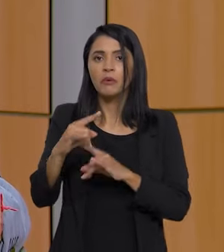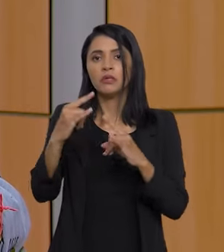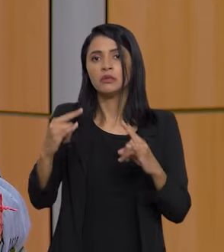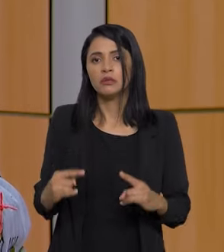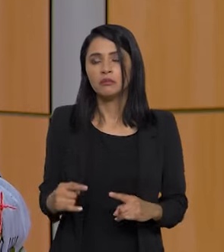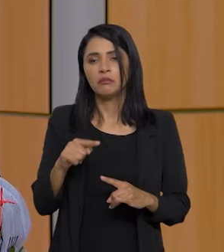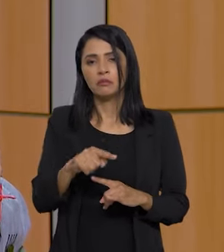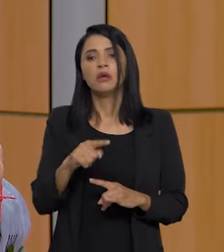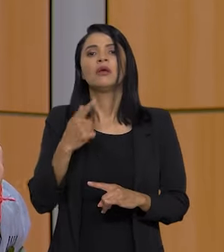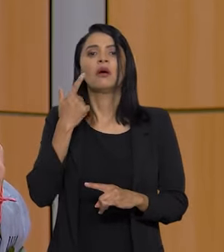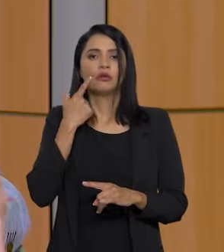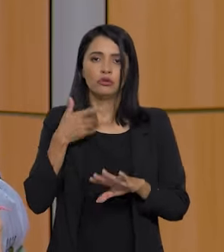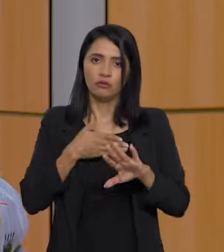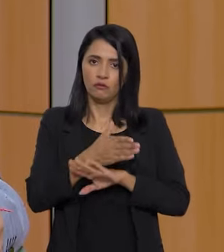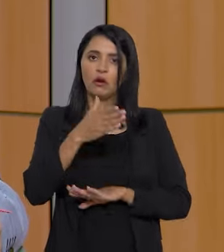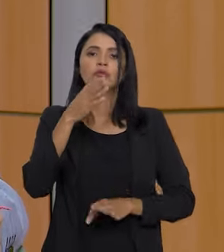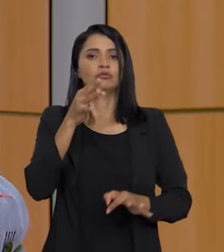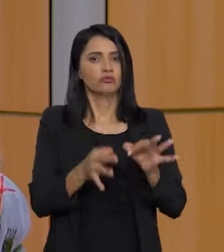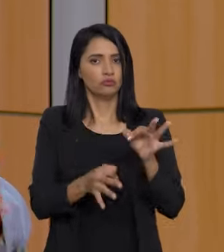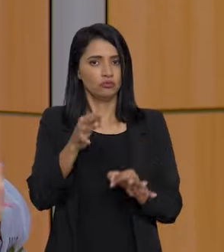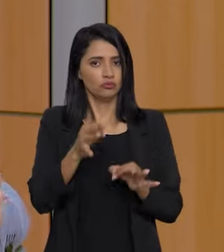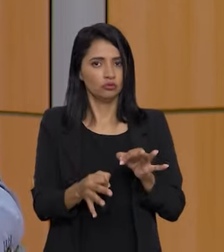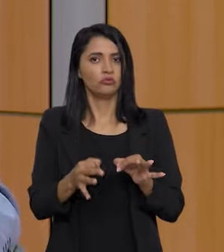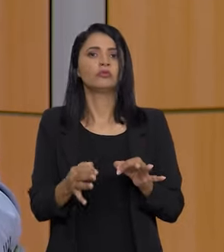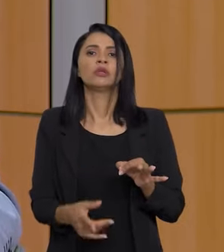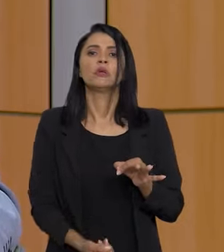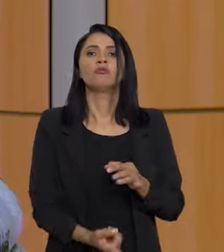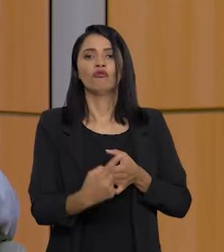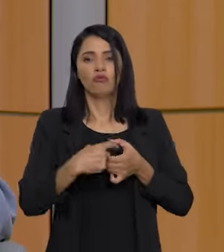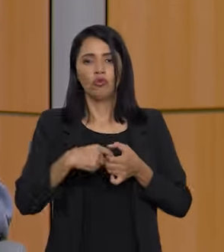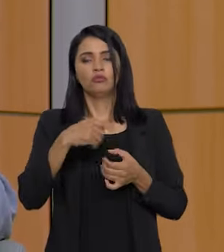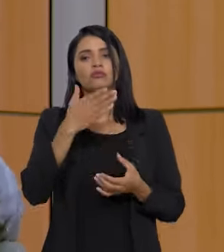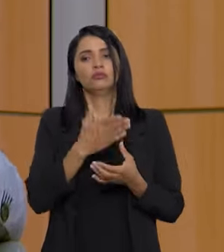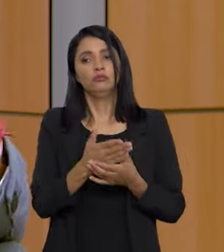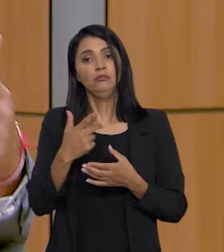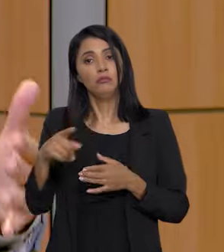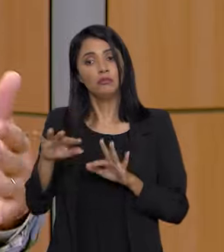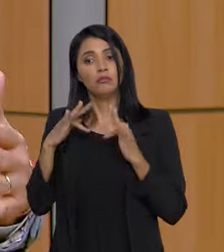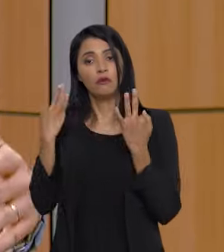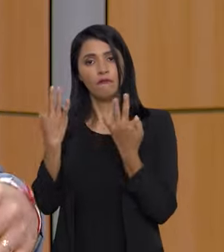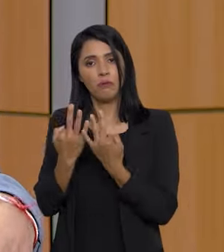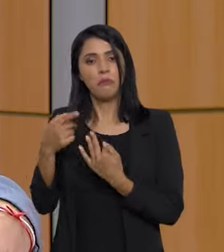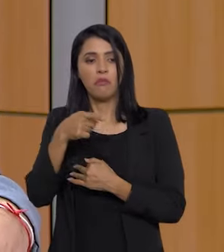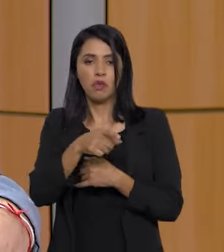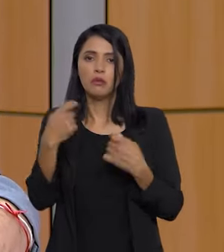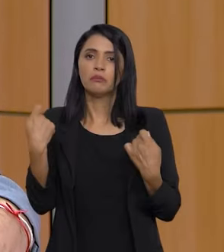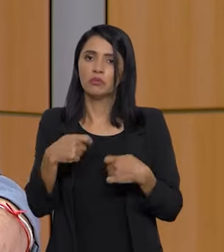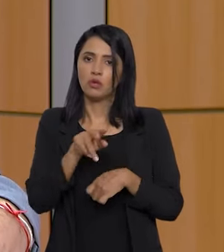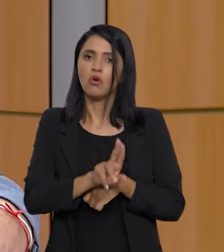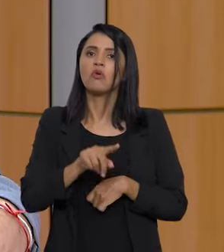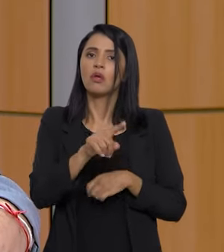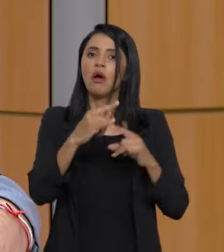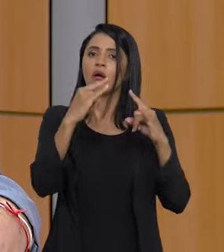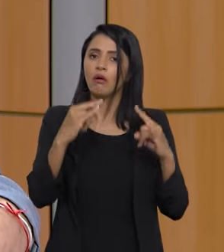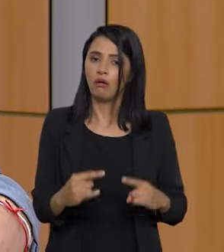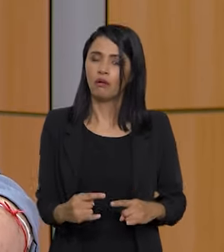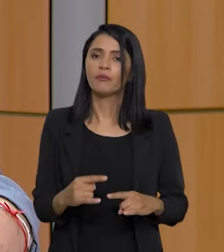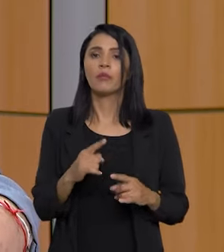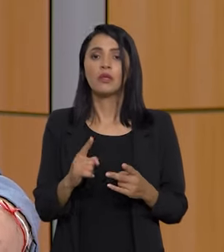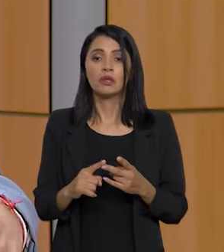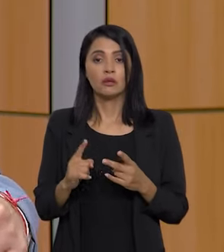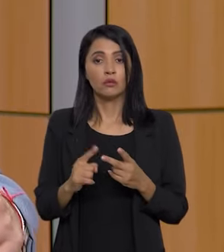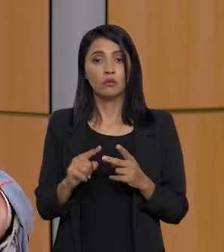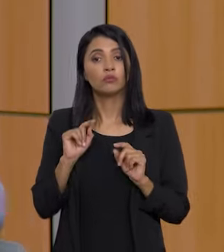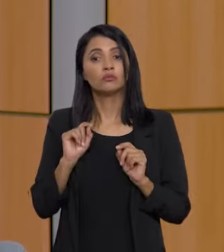assentamentos, nós fomos à justiça e estamos recuperando para assentar as famílias que deviam ser assentadas. Em